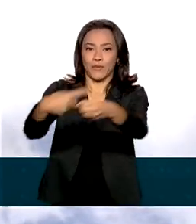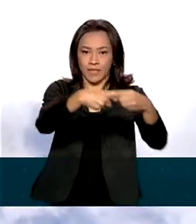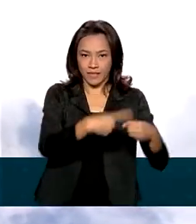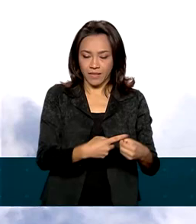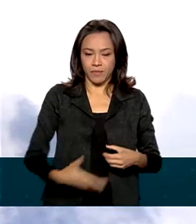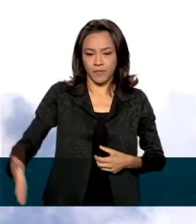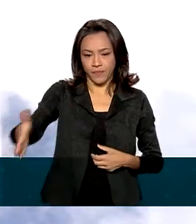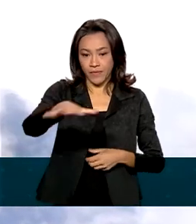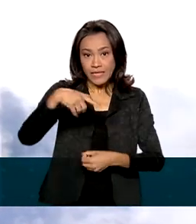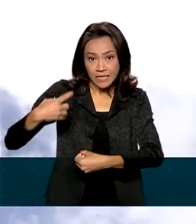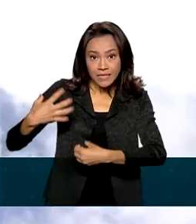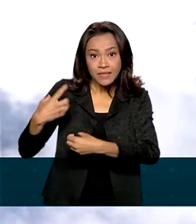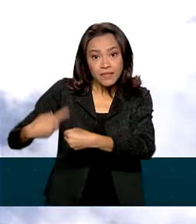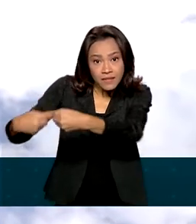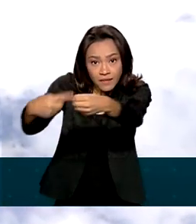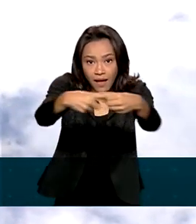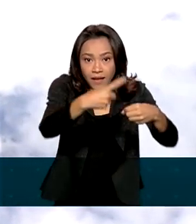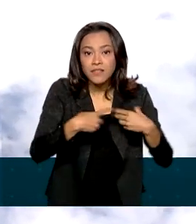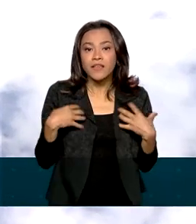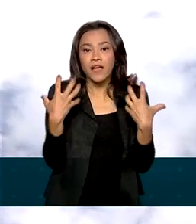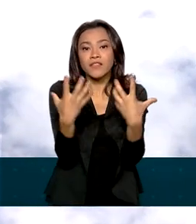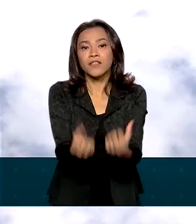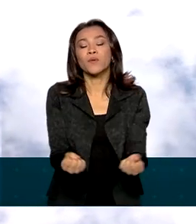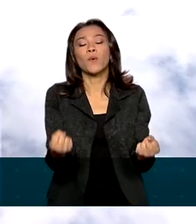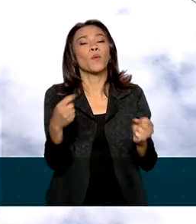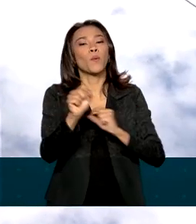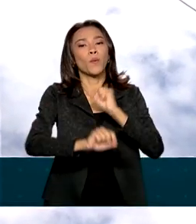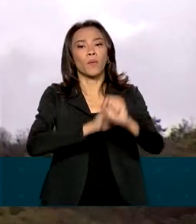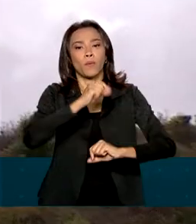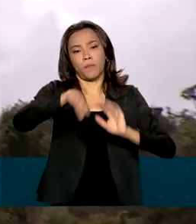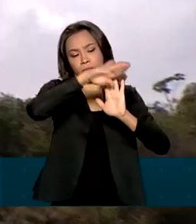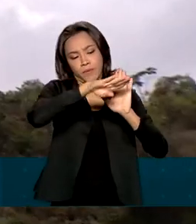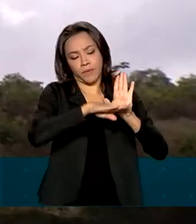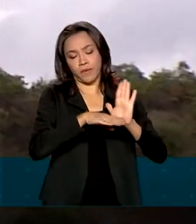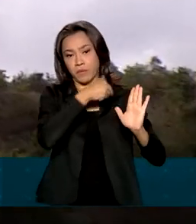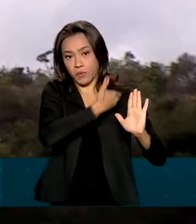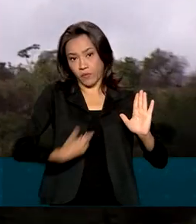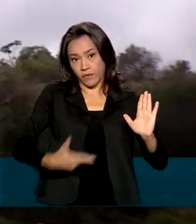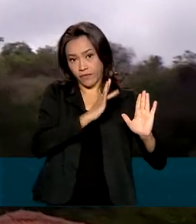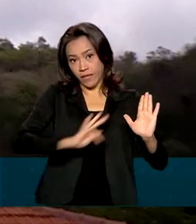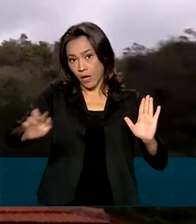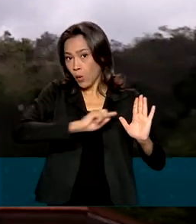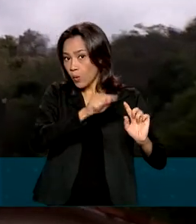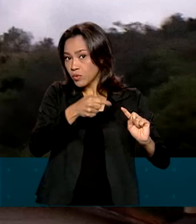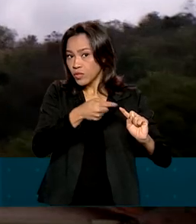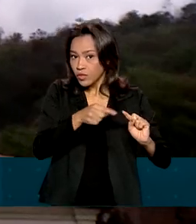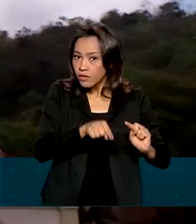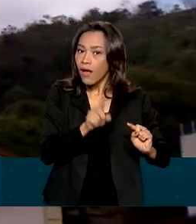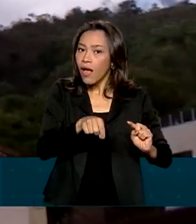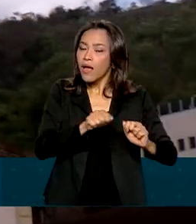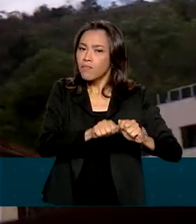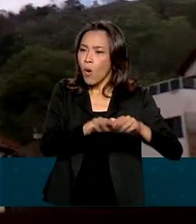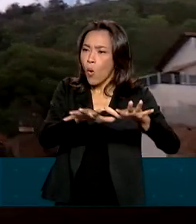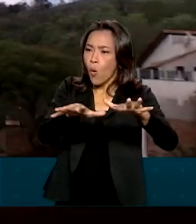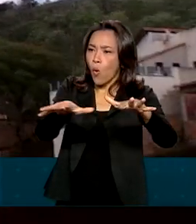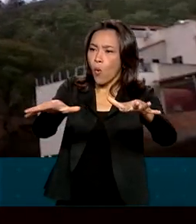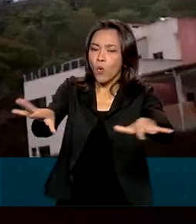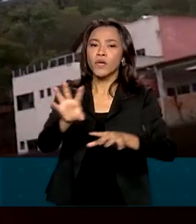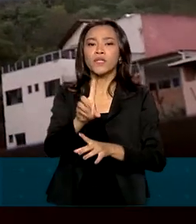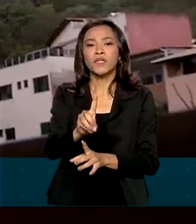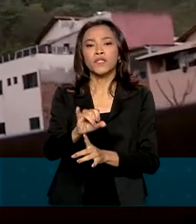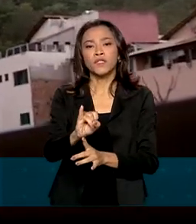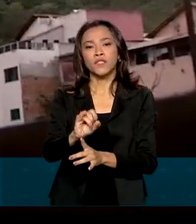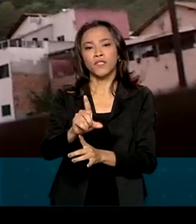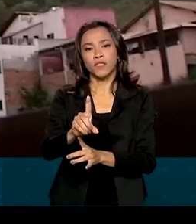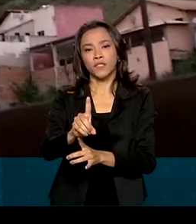São cidades que aderiram ao programa Digitaliza Brasil do governo federal, que pretende finalizar o processo de digitalização dos